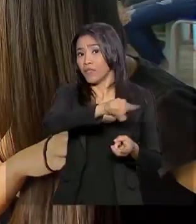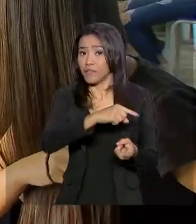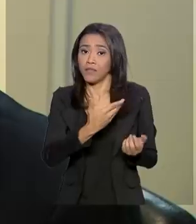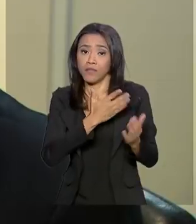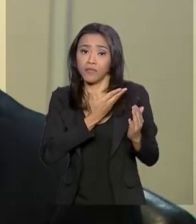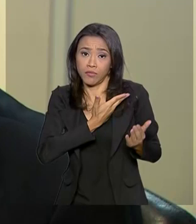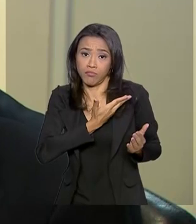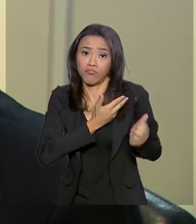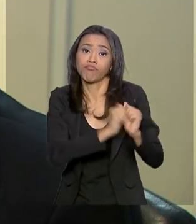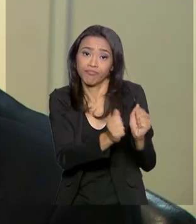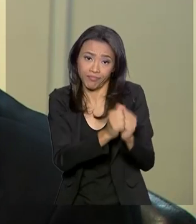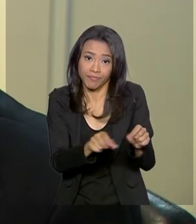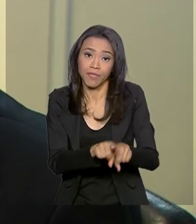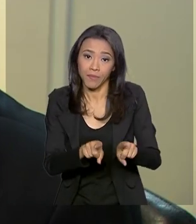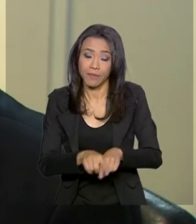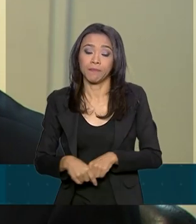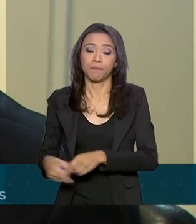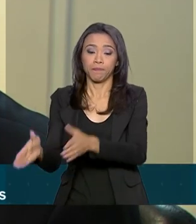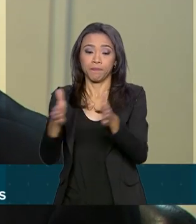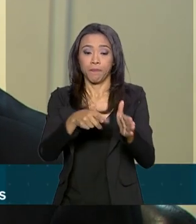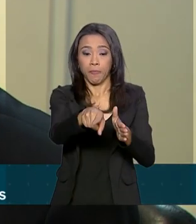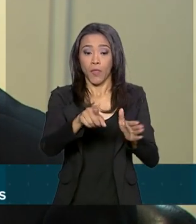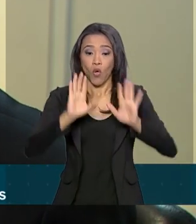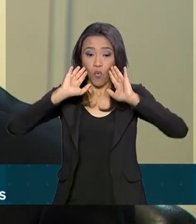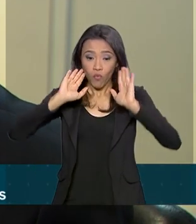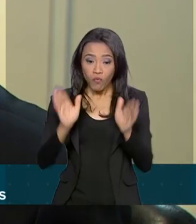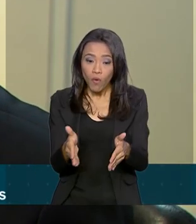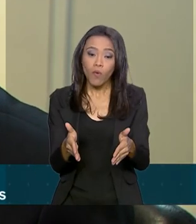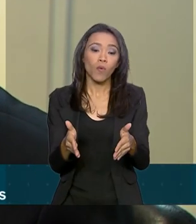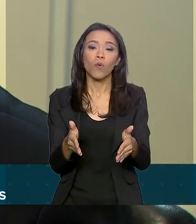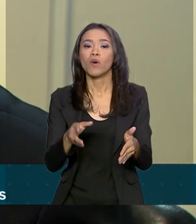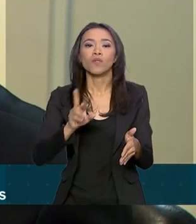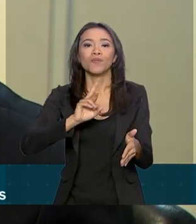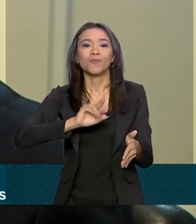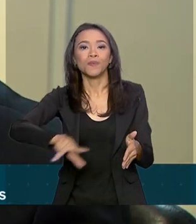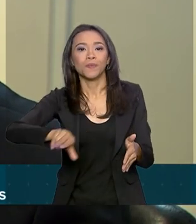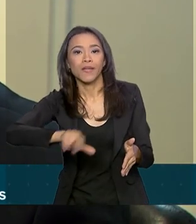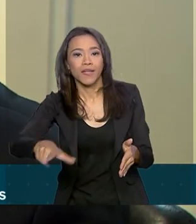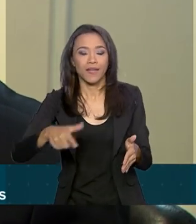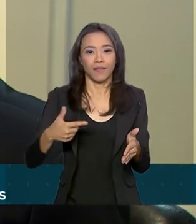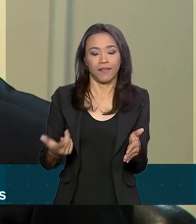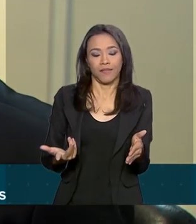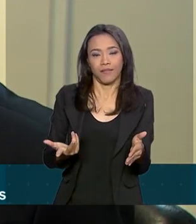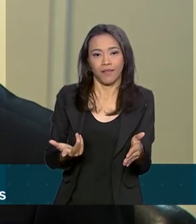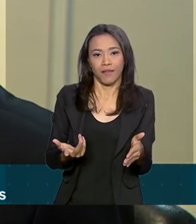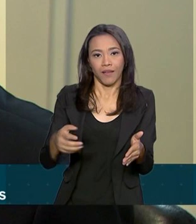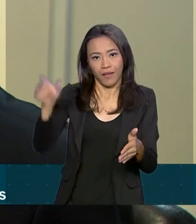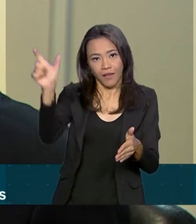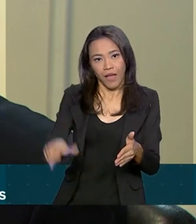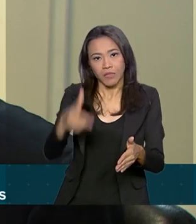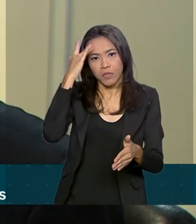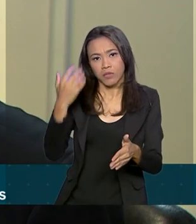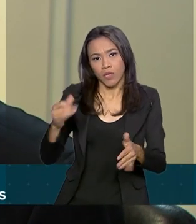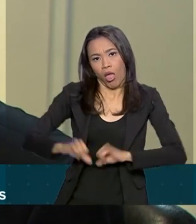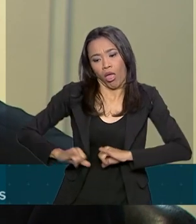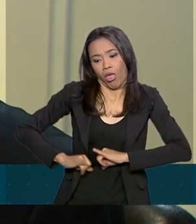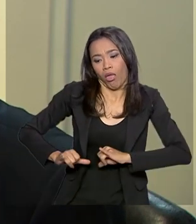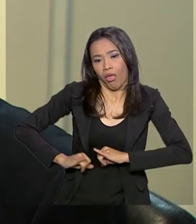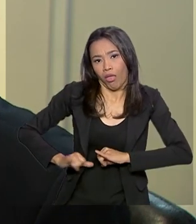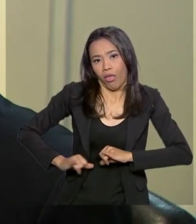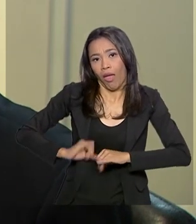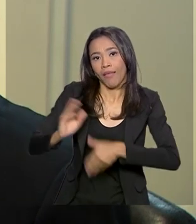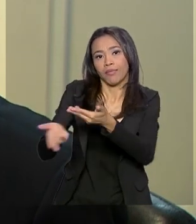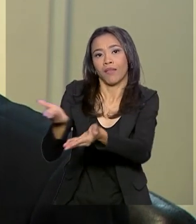jovens. O foco da nossa campanha é esse, não é no atendimento às pessoas que estão passando por essa situação de